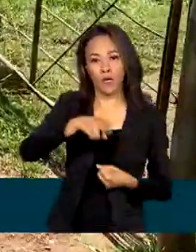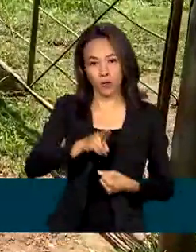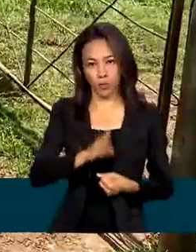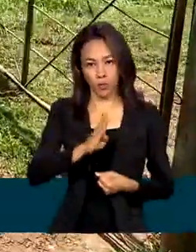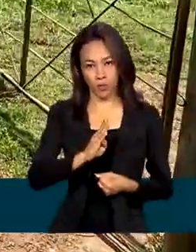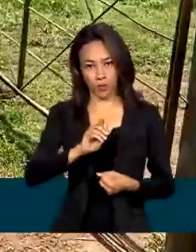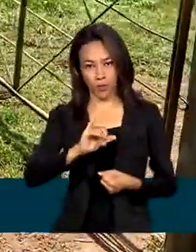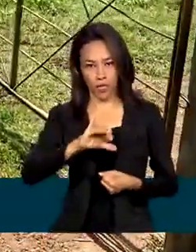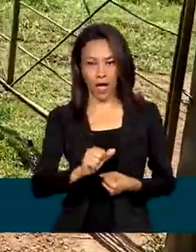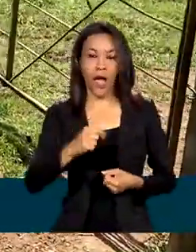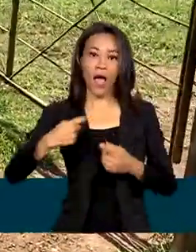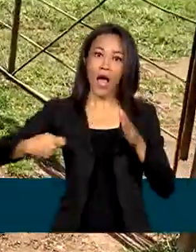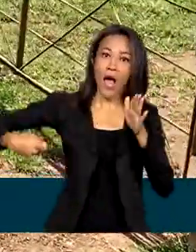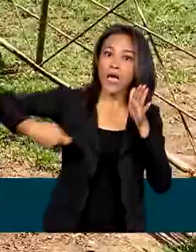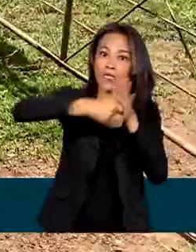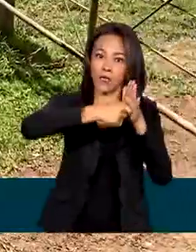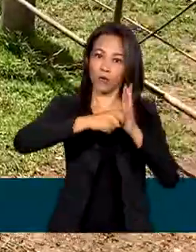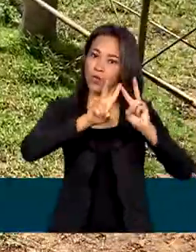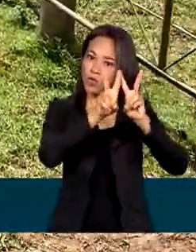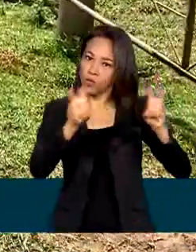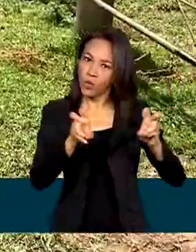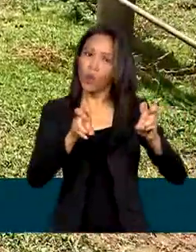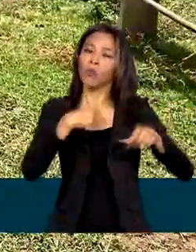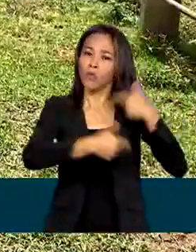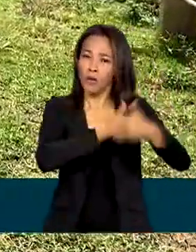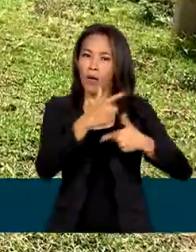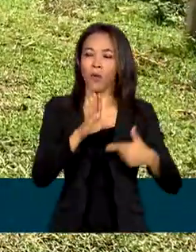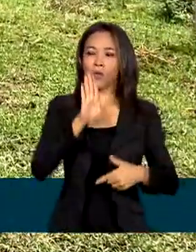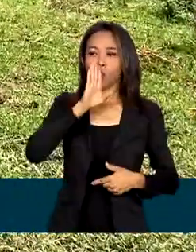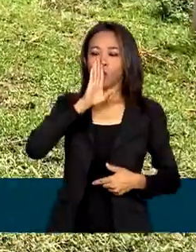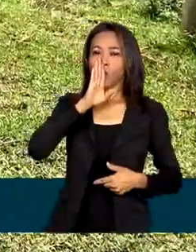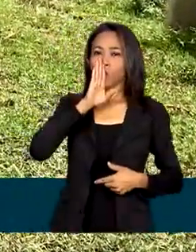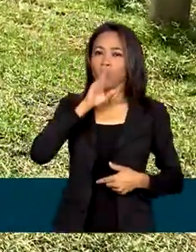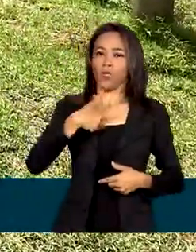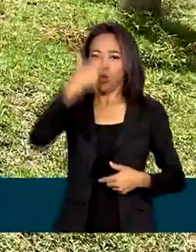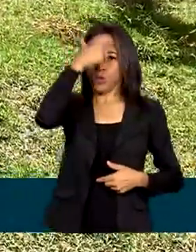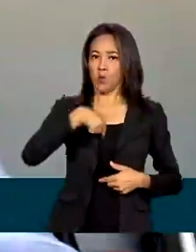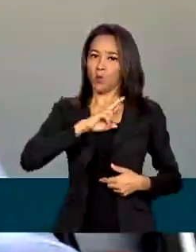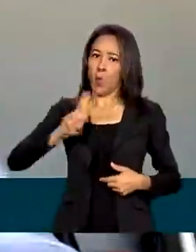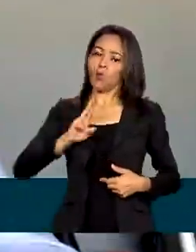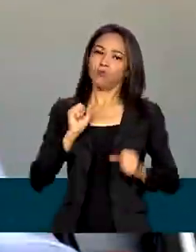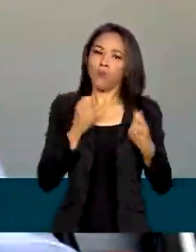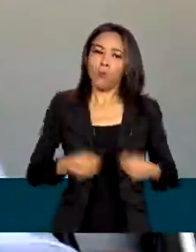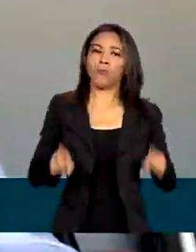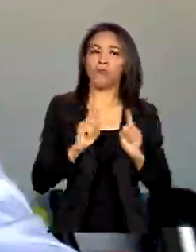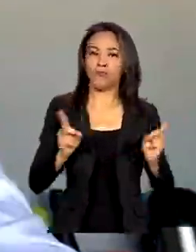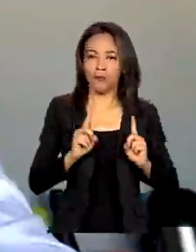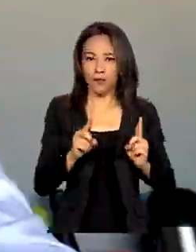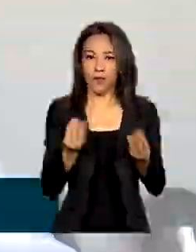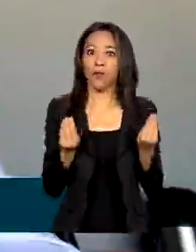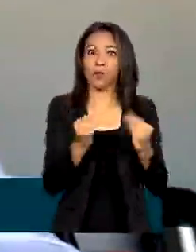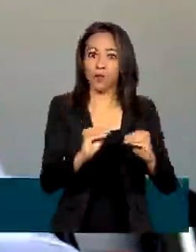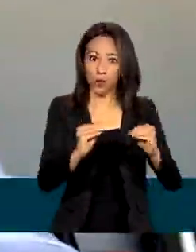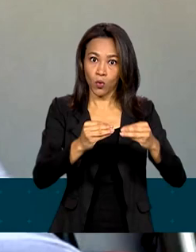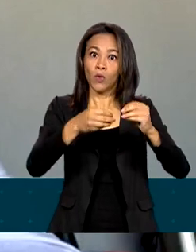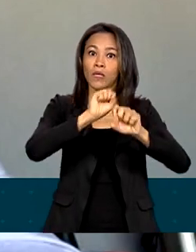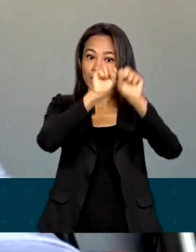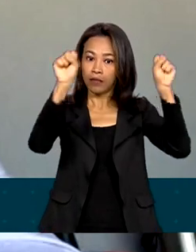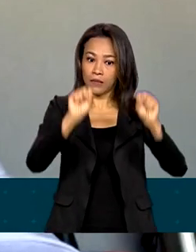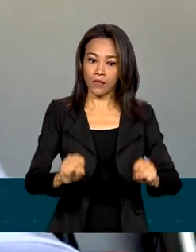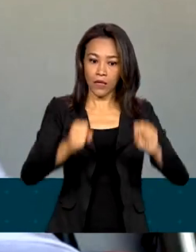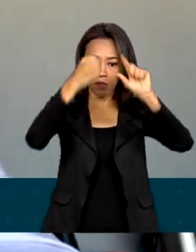trabalho escravo podem ser feitas de forma sigilosa no sistema IP. O endereço do sistema IP é ip